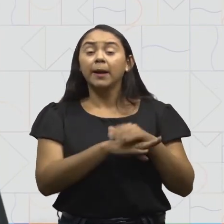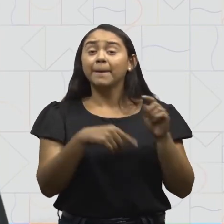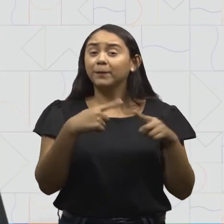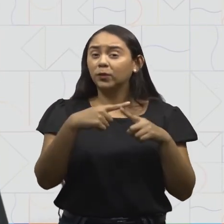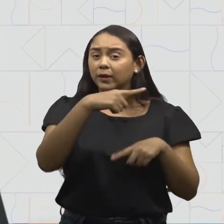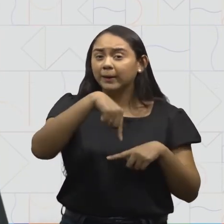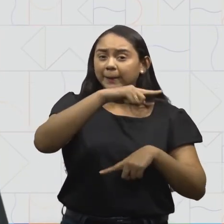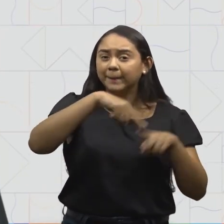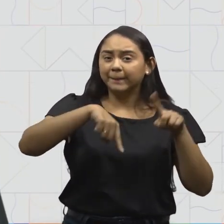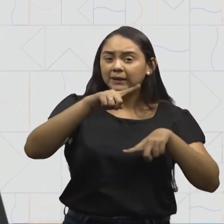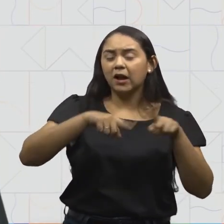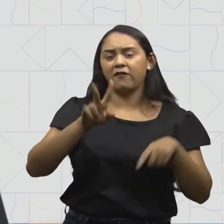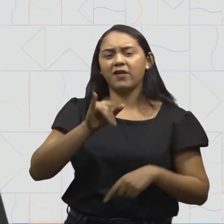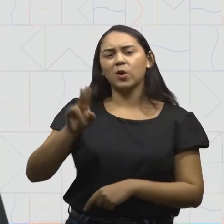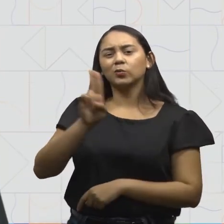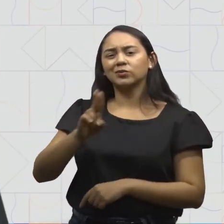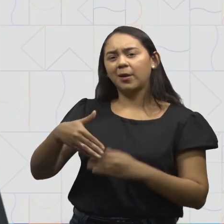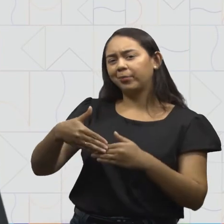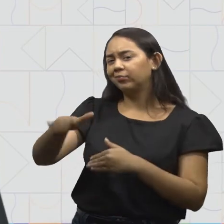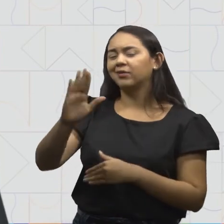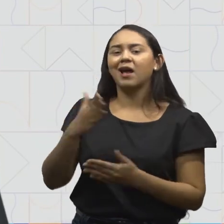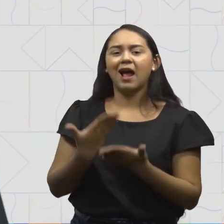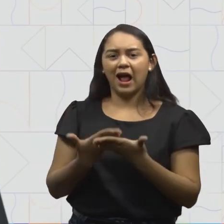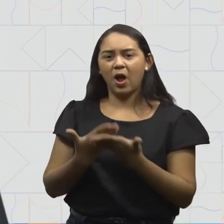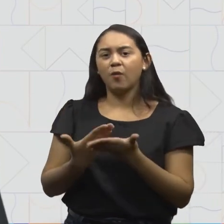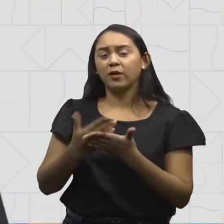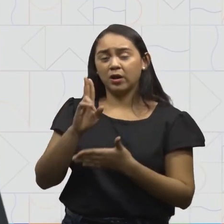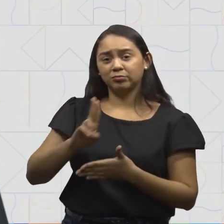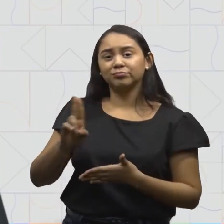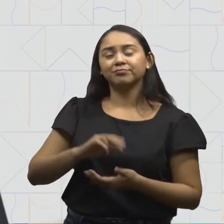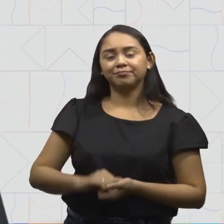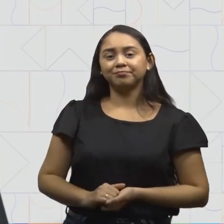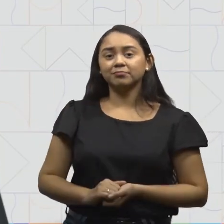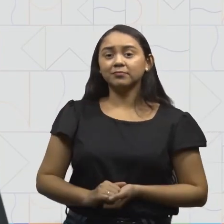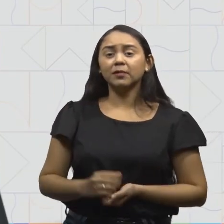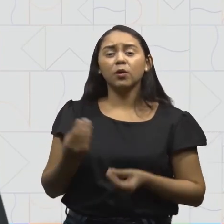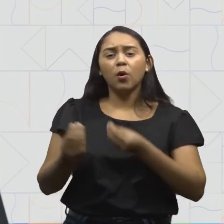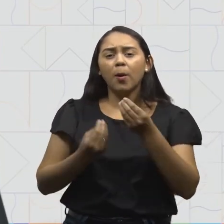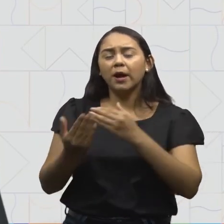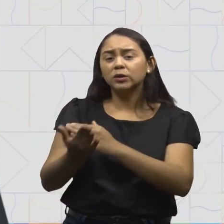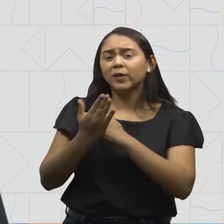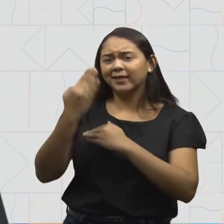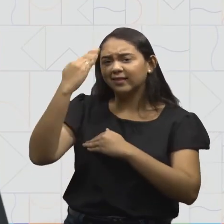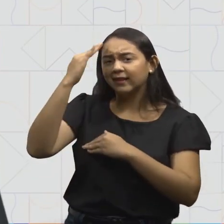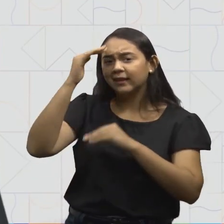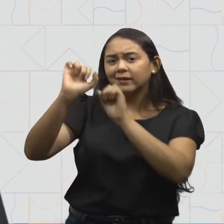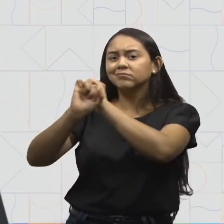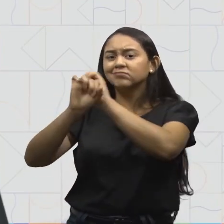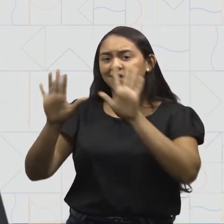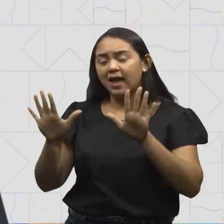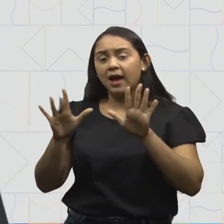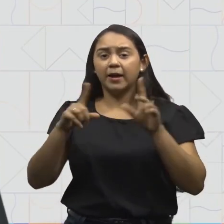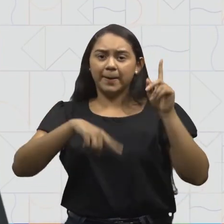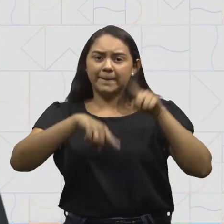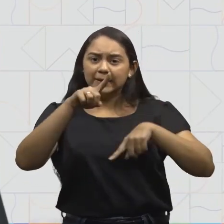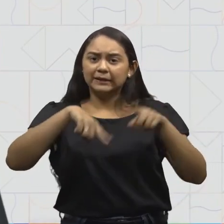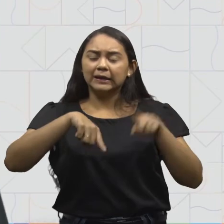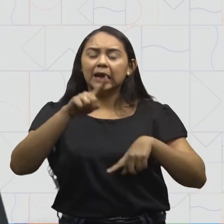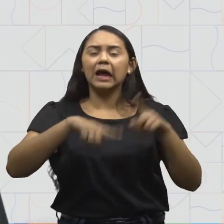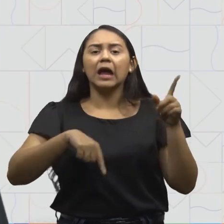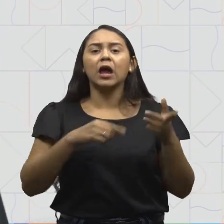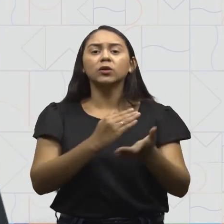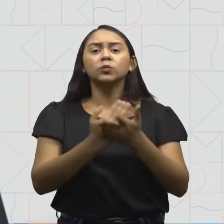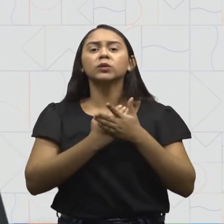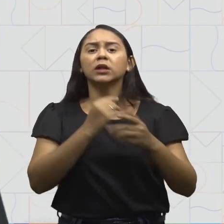sempre os usaremos nas nossas aulas, para que possamos entender melhor. E esses materiais